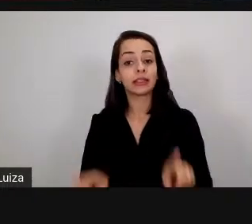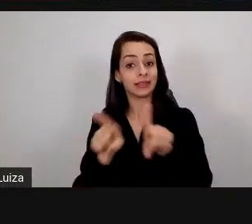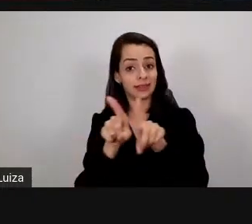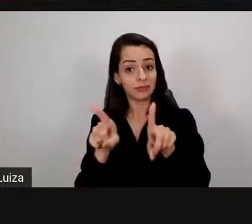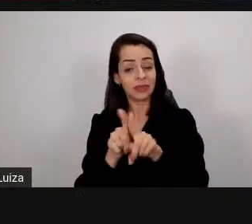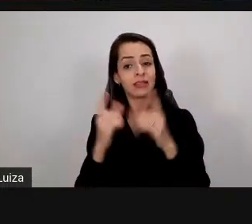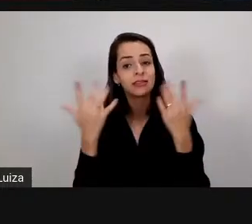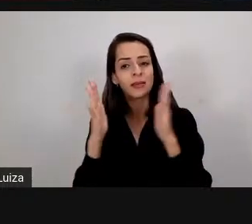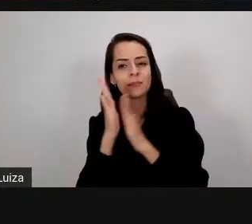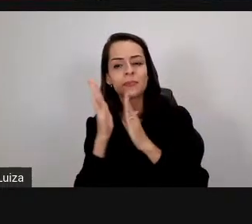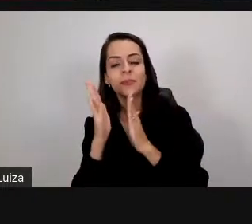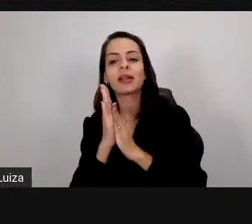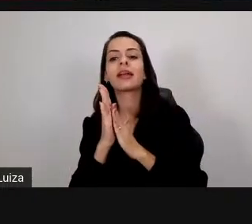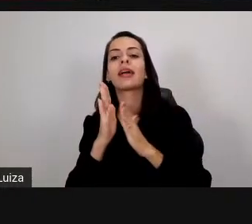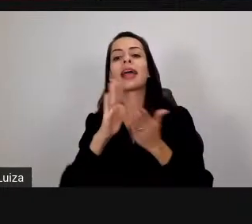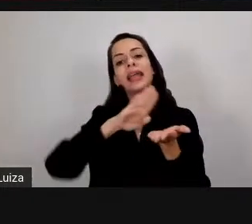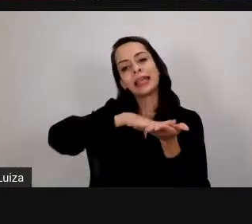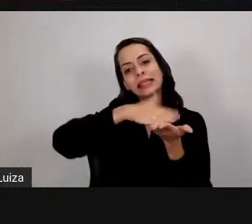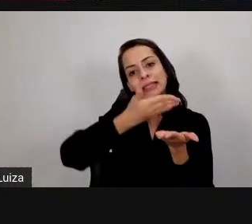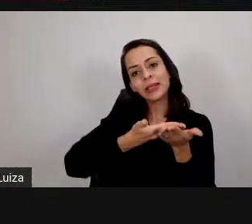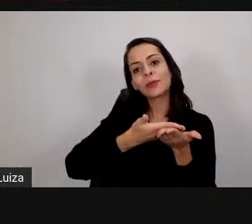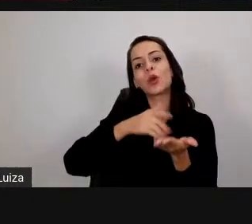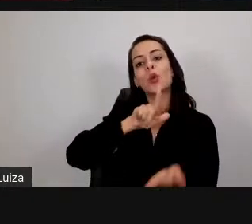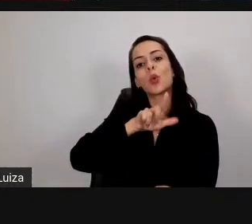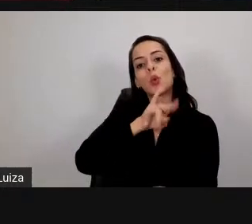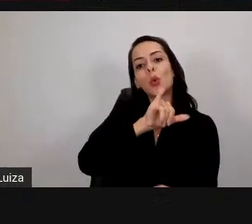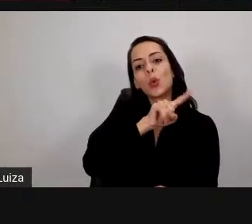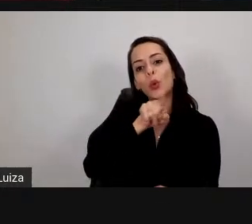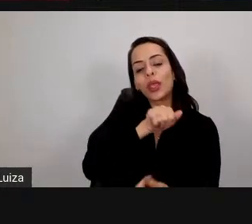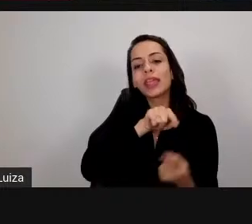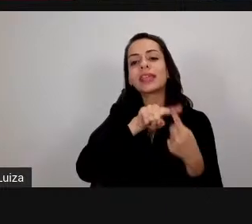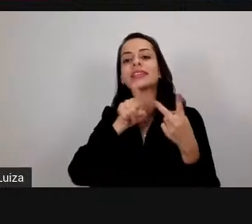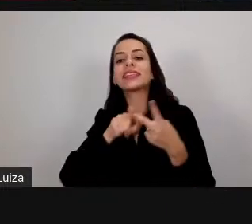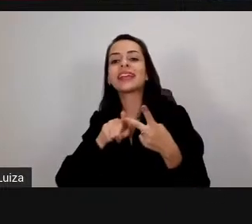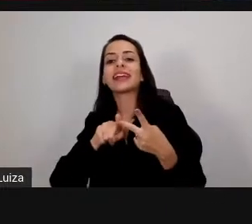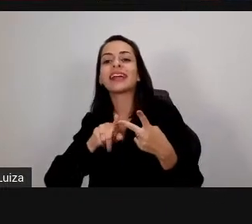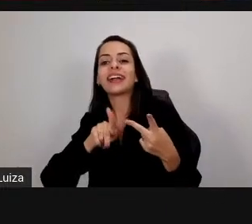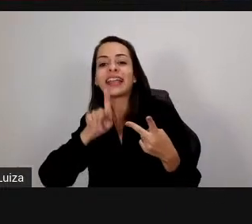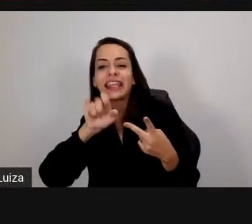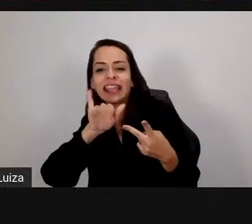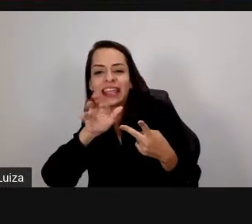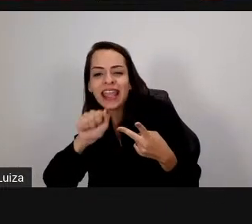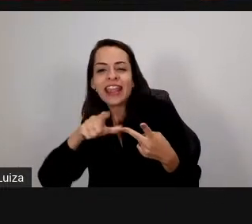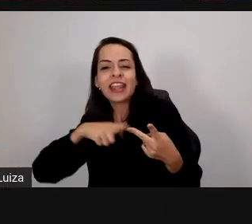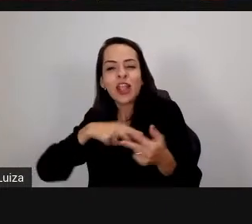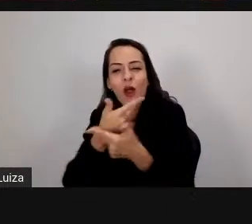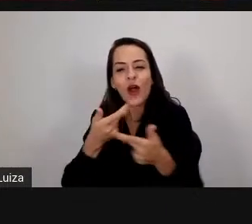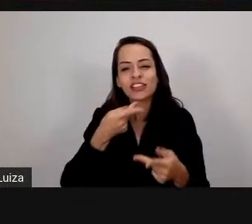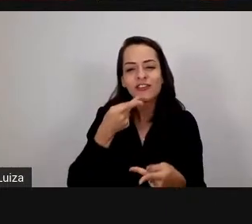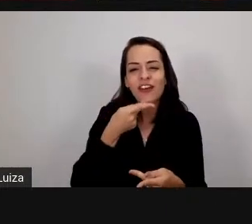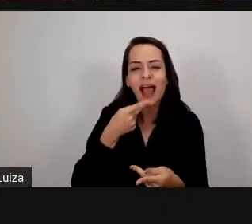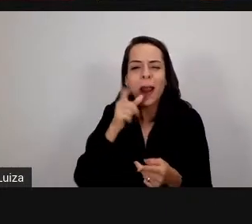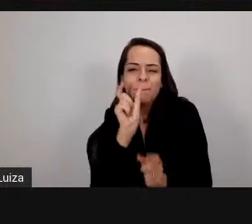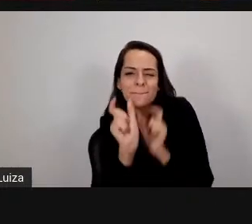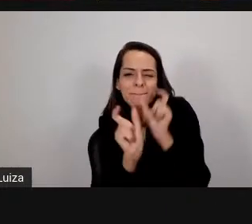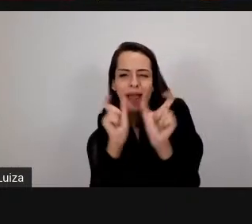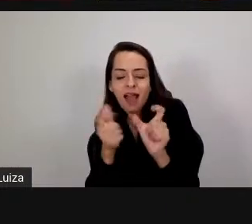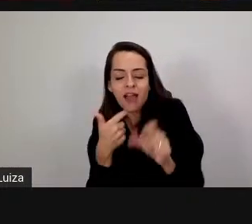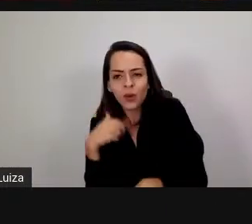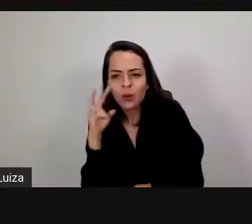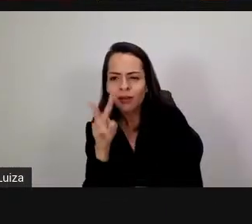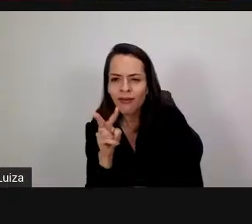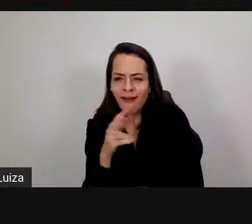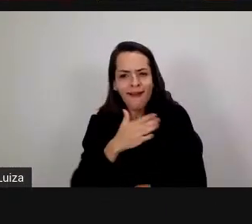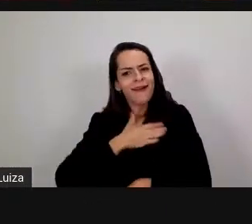Kênia eu fico pensando por exemplo quando o Elton falou Caracas eu quero como que que sinal que é pra Caracas eu fico pensando